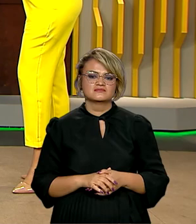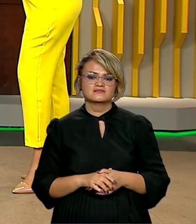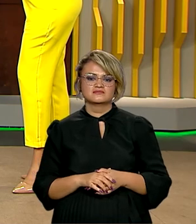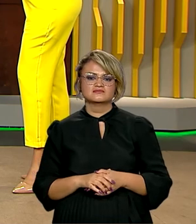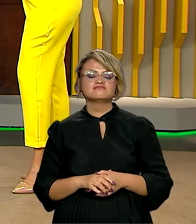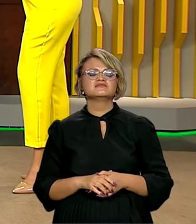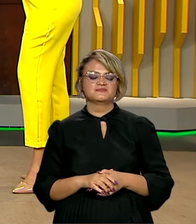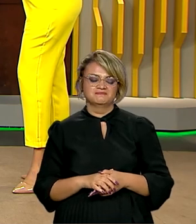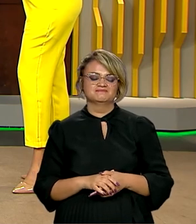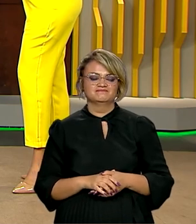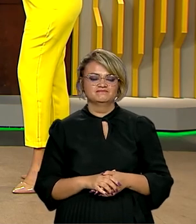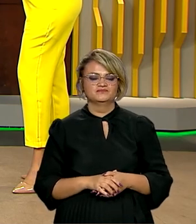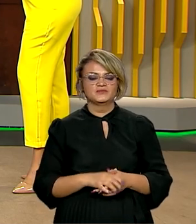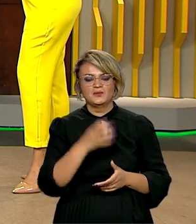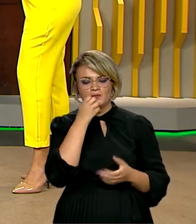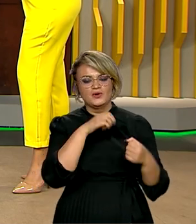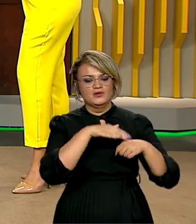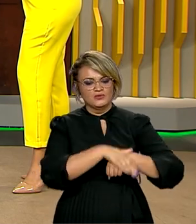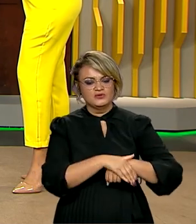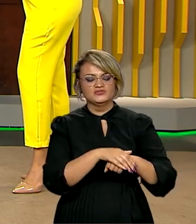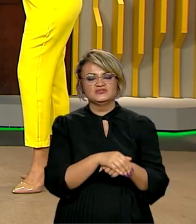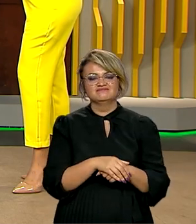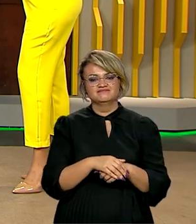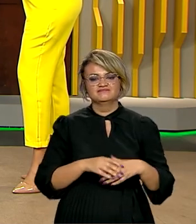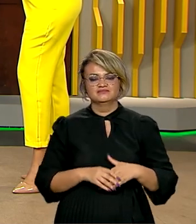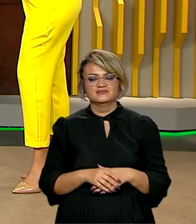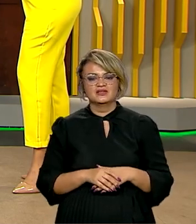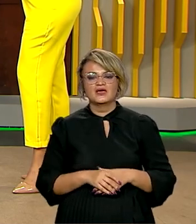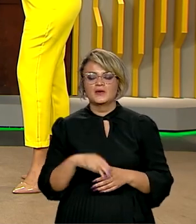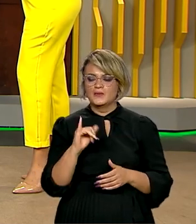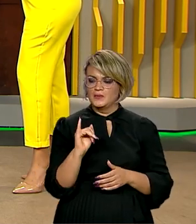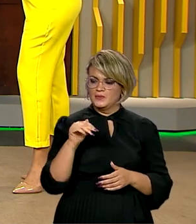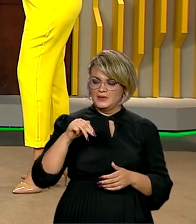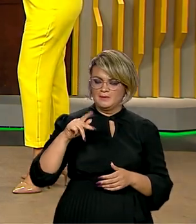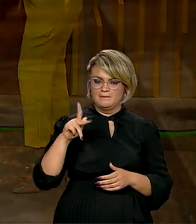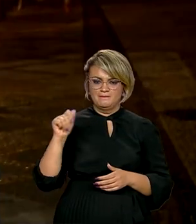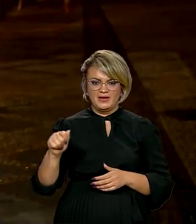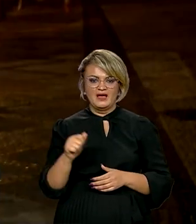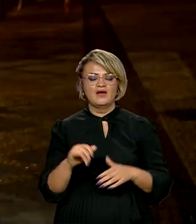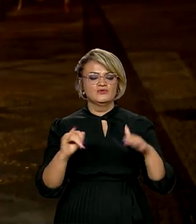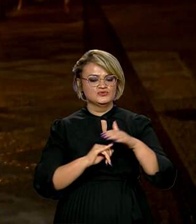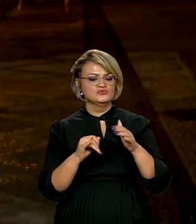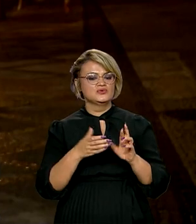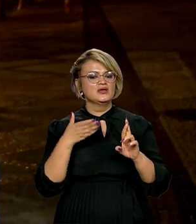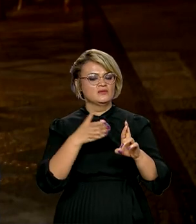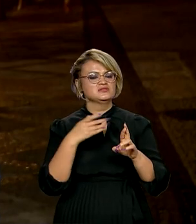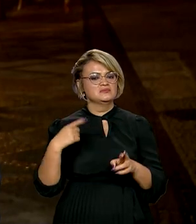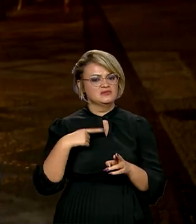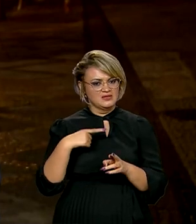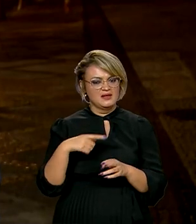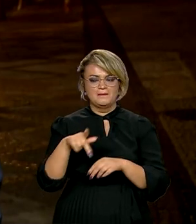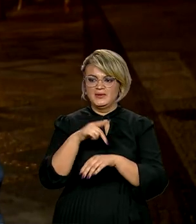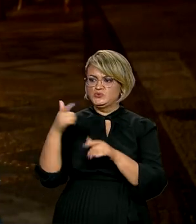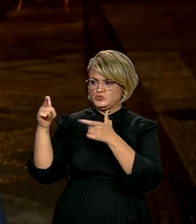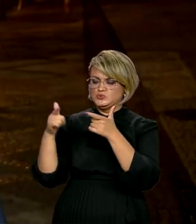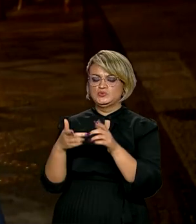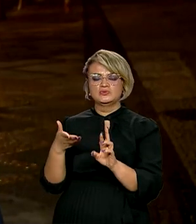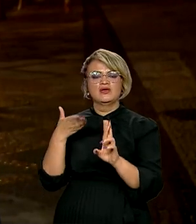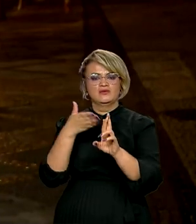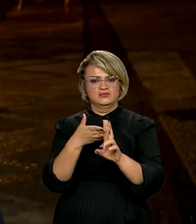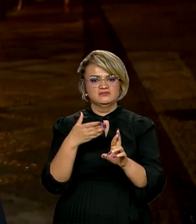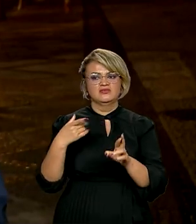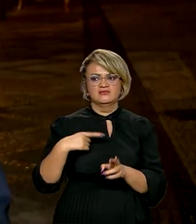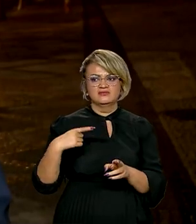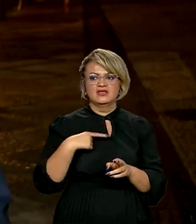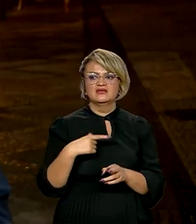Isso mesmo. Boa noite, Ana. Boa noite, Roberto. O IMPA é um instituto reconhecido internacionalmente. Ele é